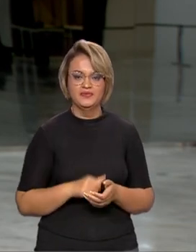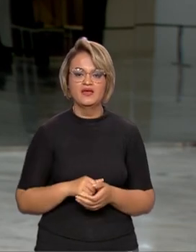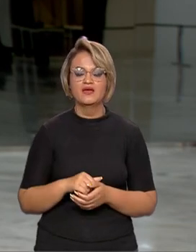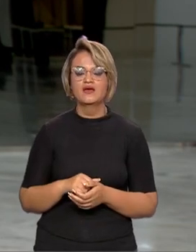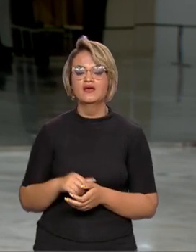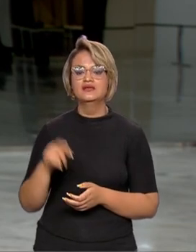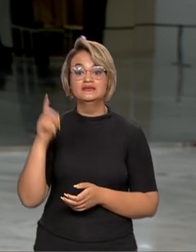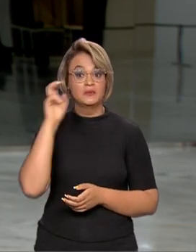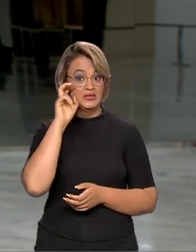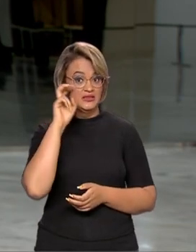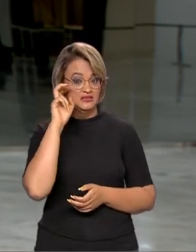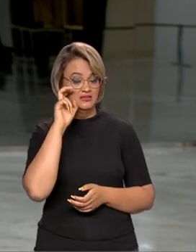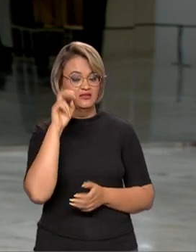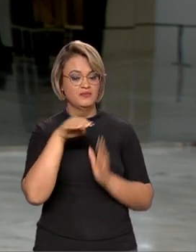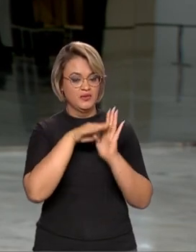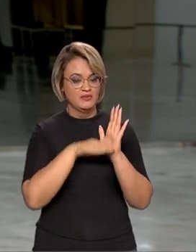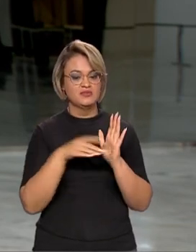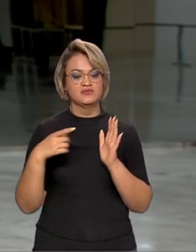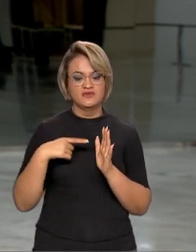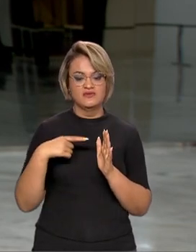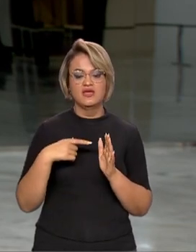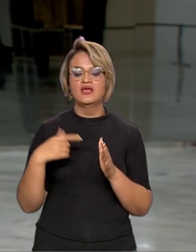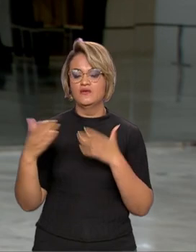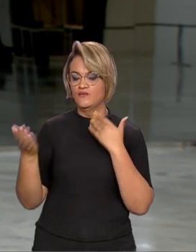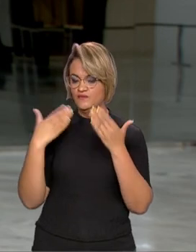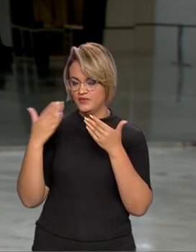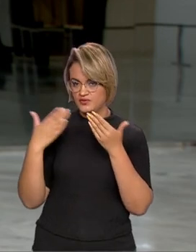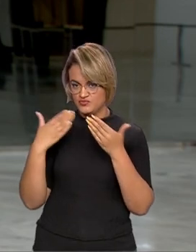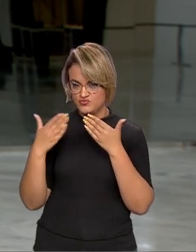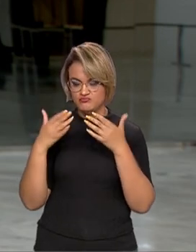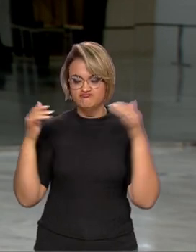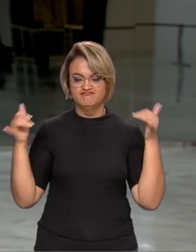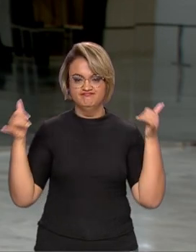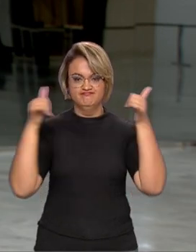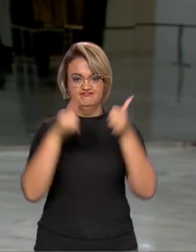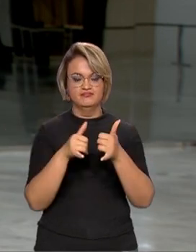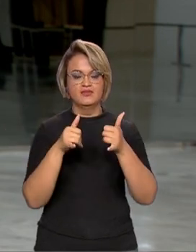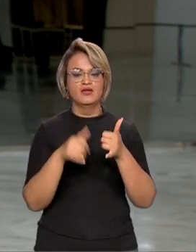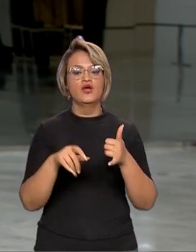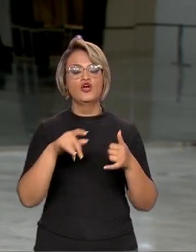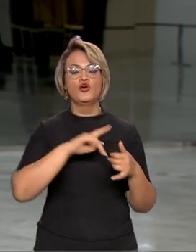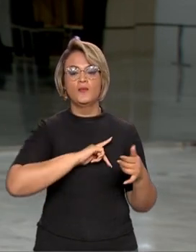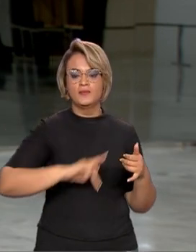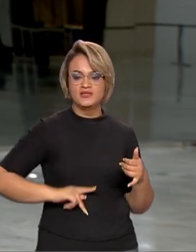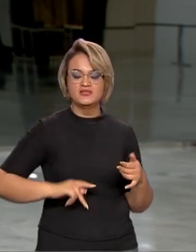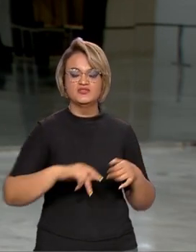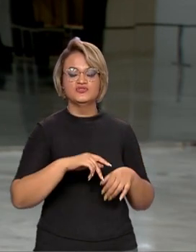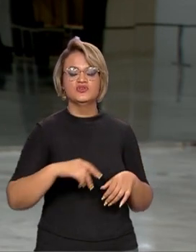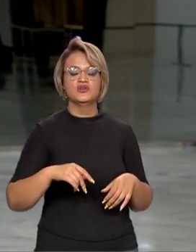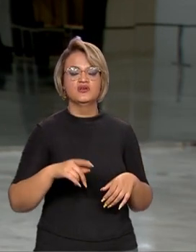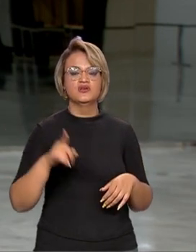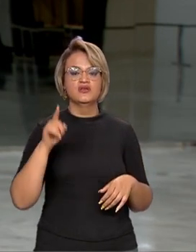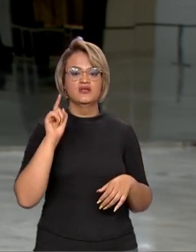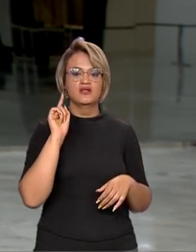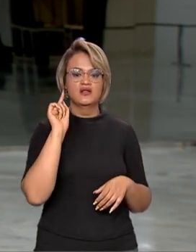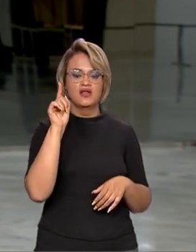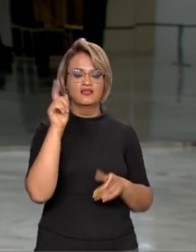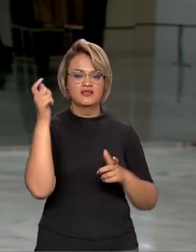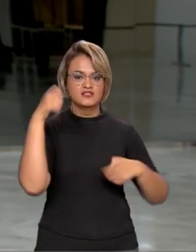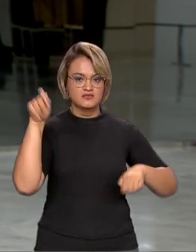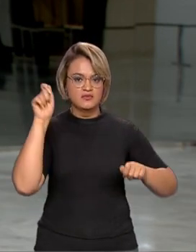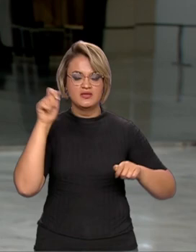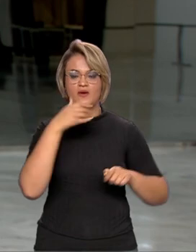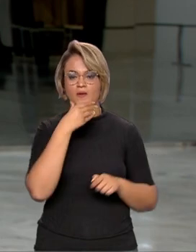nesta quinta-feira, ele também conversou por telefone com o presidente de governo em exercício da Espanha,